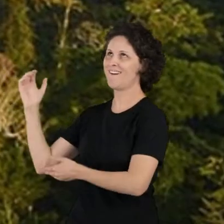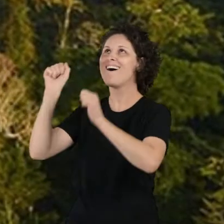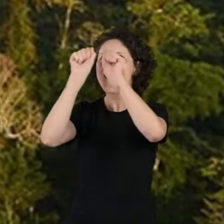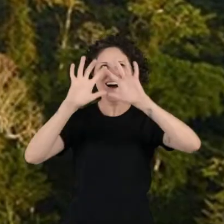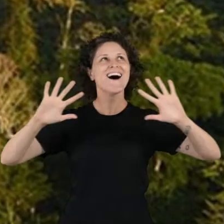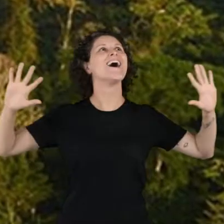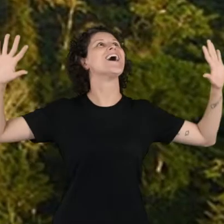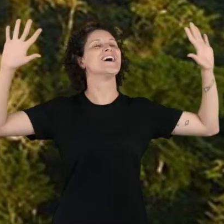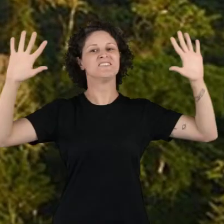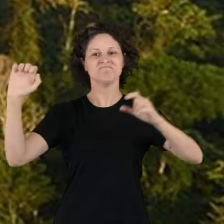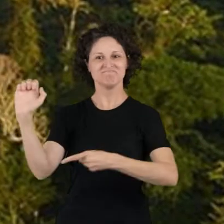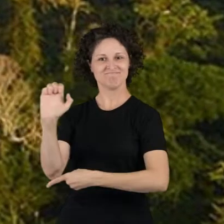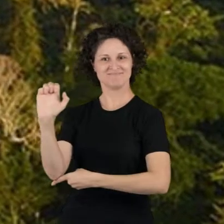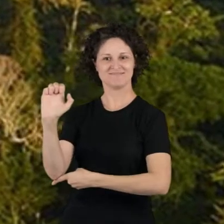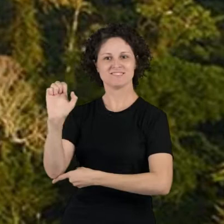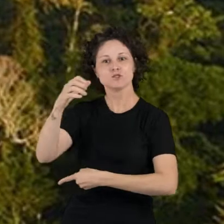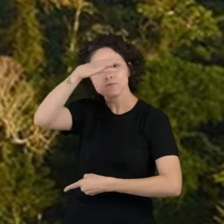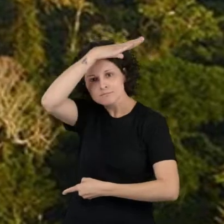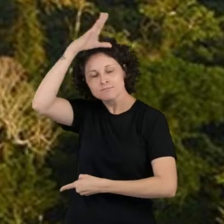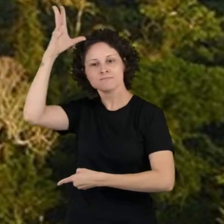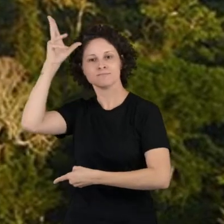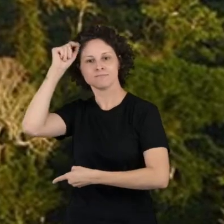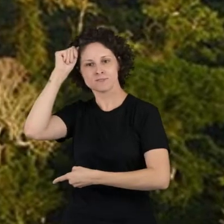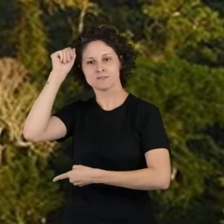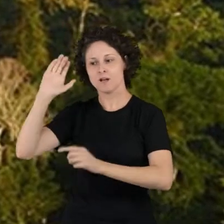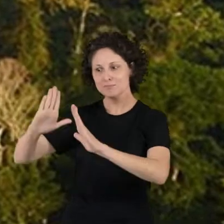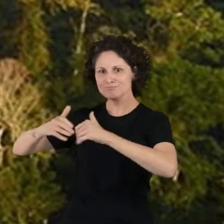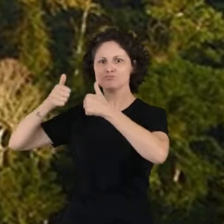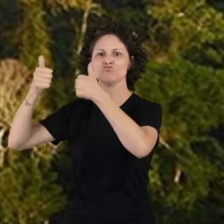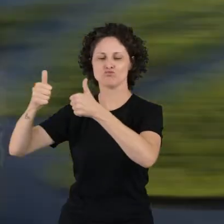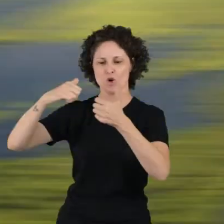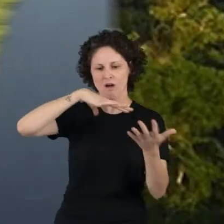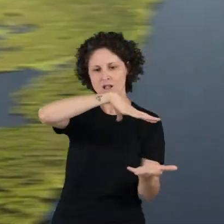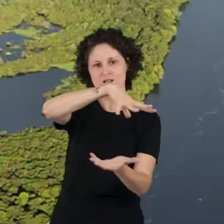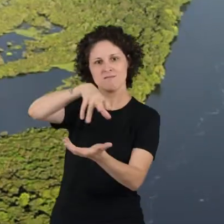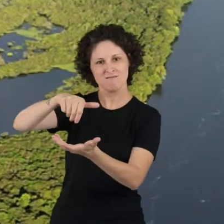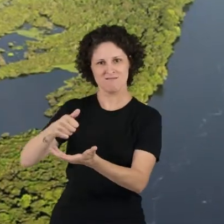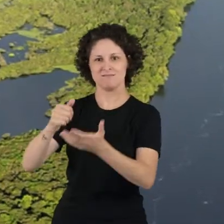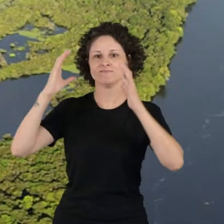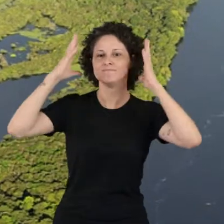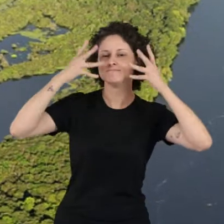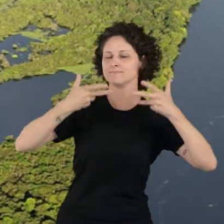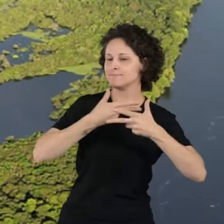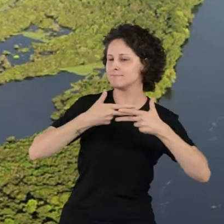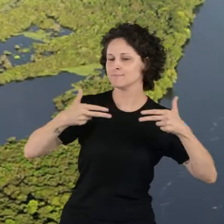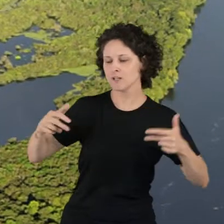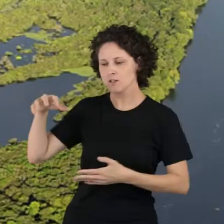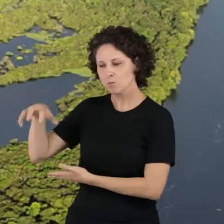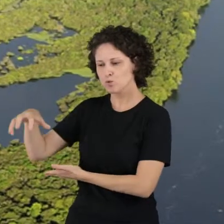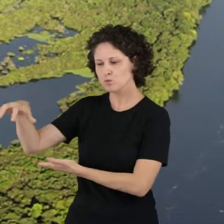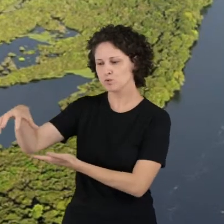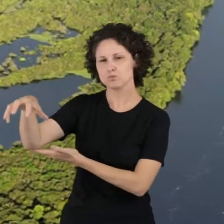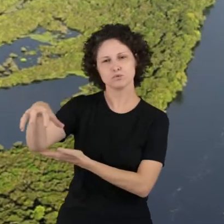Essa é a Floresta Amazônica, a maior floresta tropical de todo o planeta. Lá vivem muitas espécies de plantas e